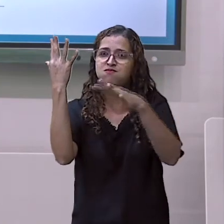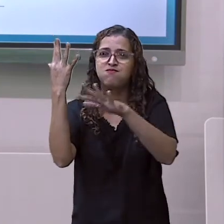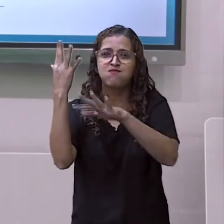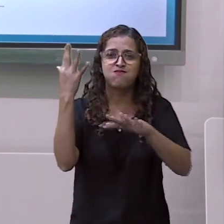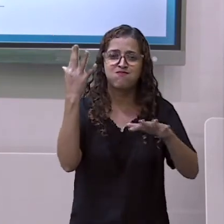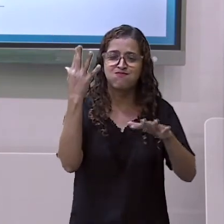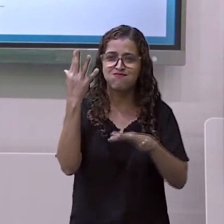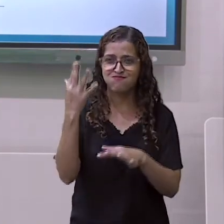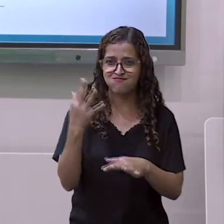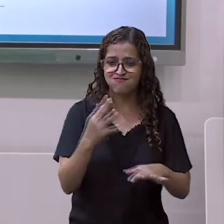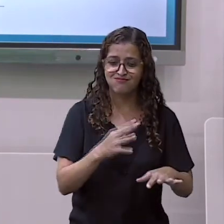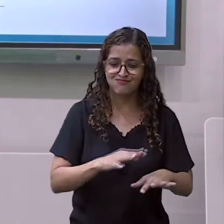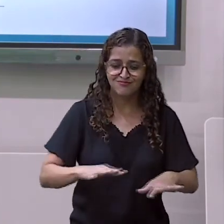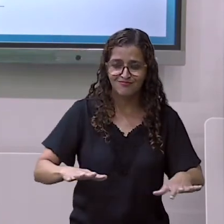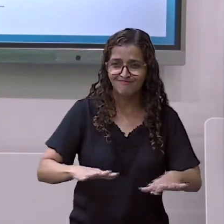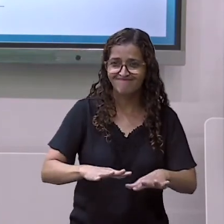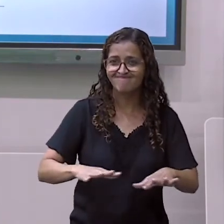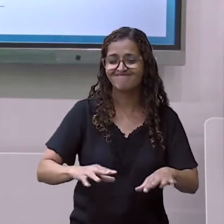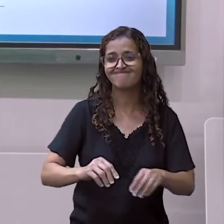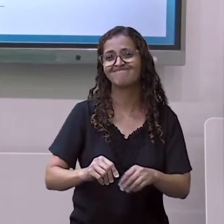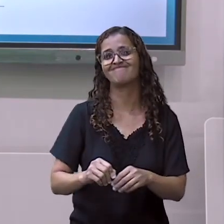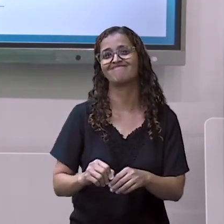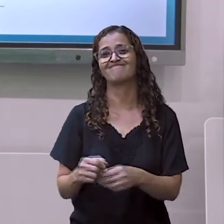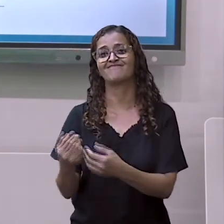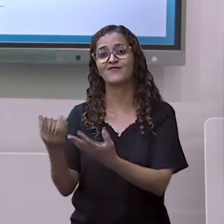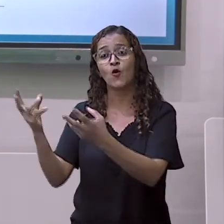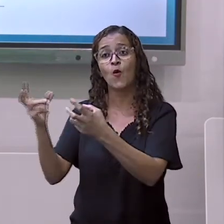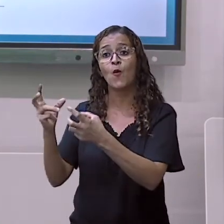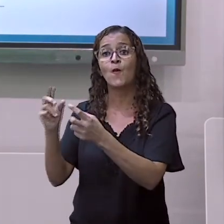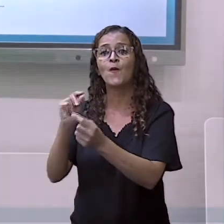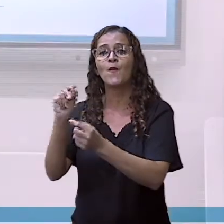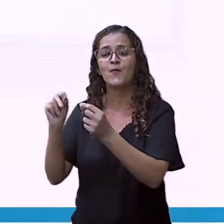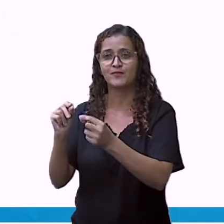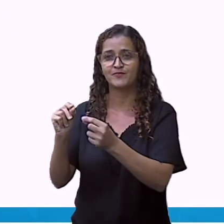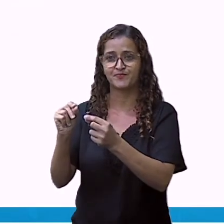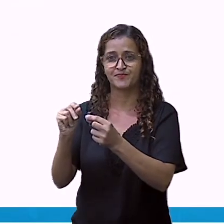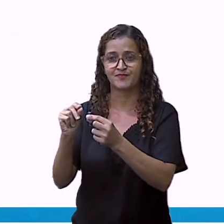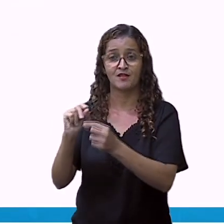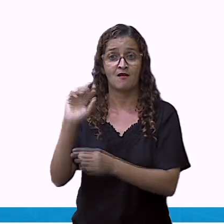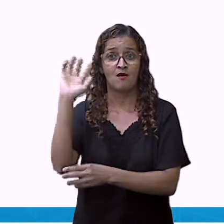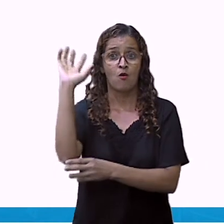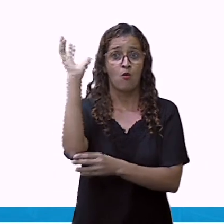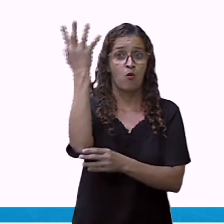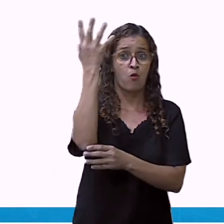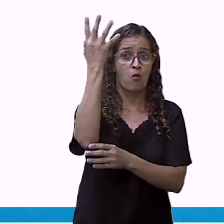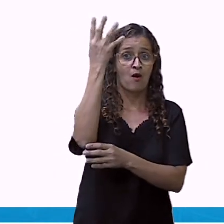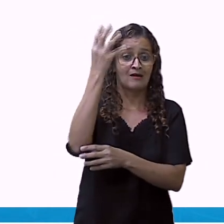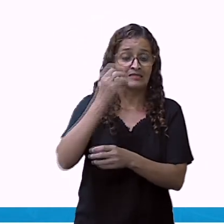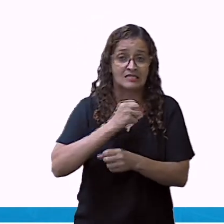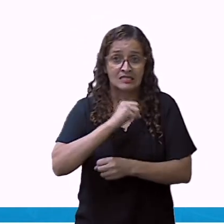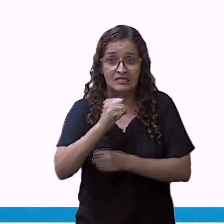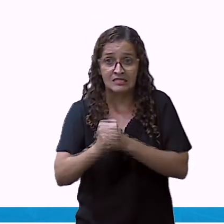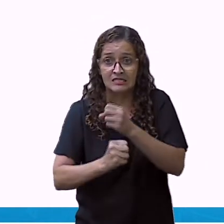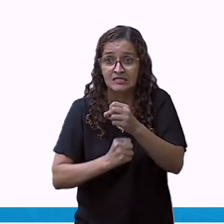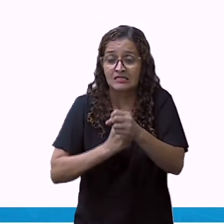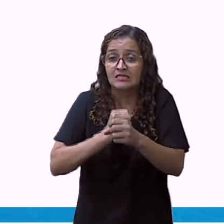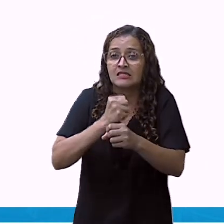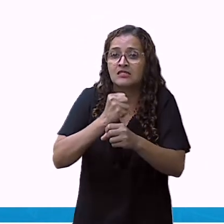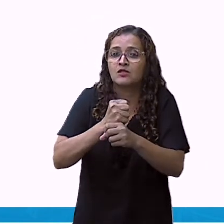Agora, está falando aqui para a gente. Coloque as roupas nas devidas